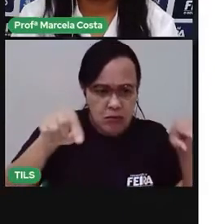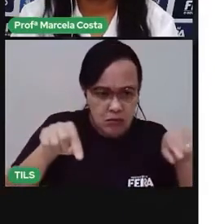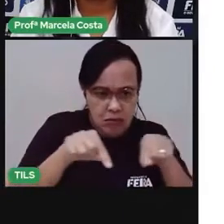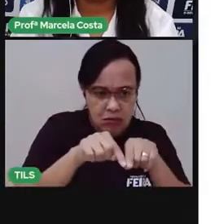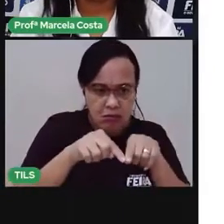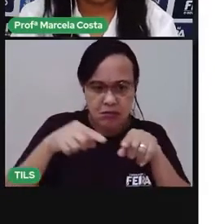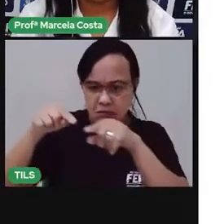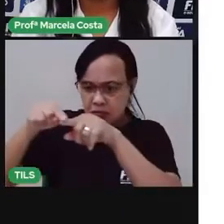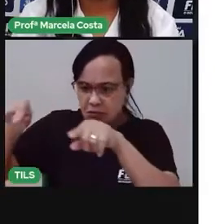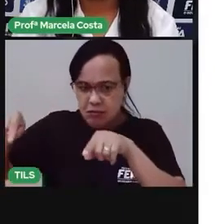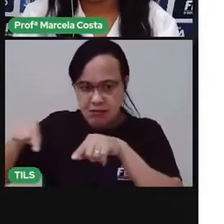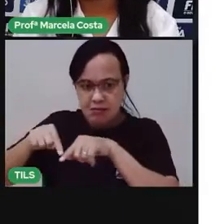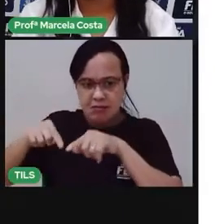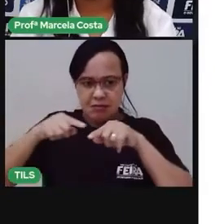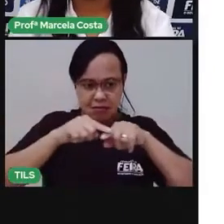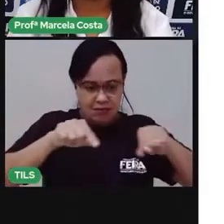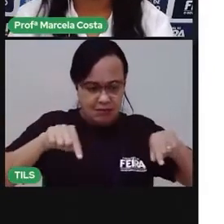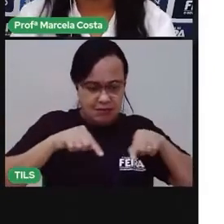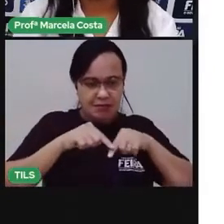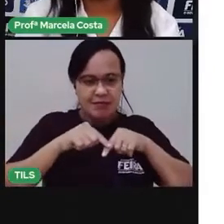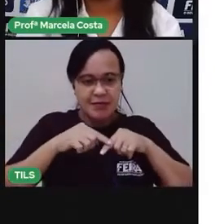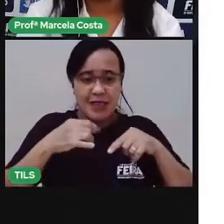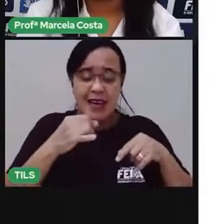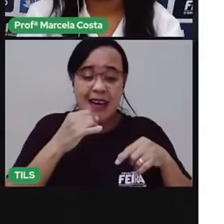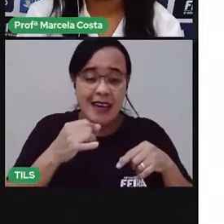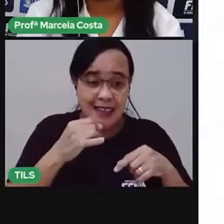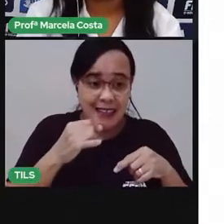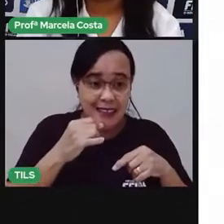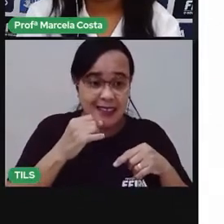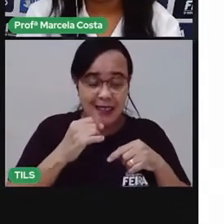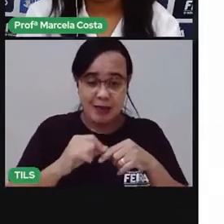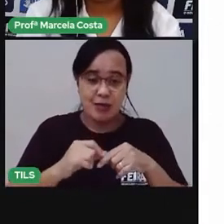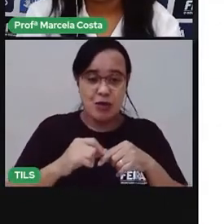que aqui tem quarto, sala, cozinha, banheiro?